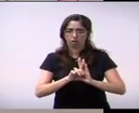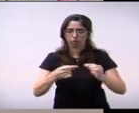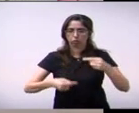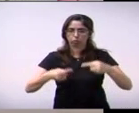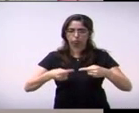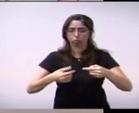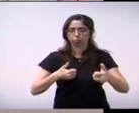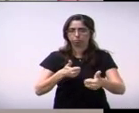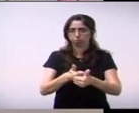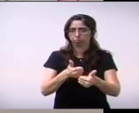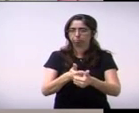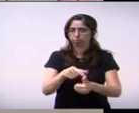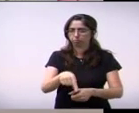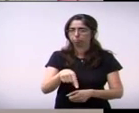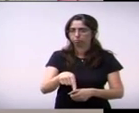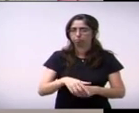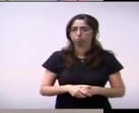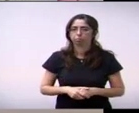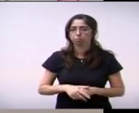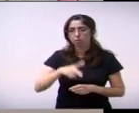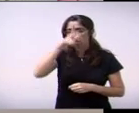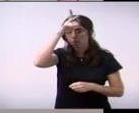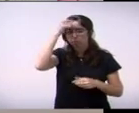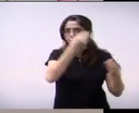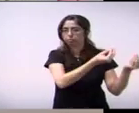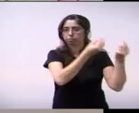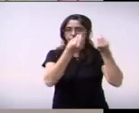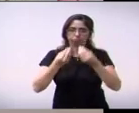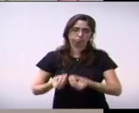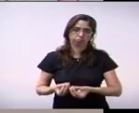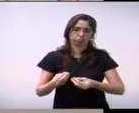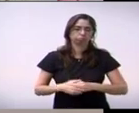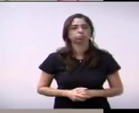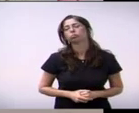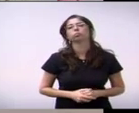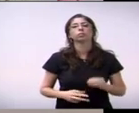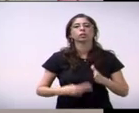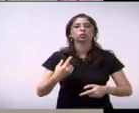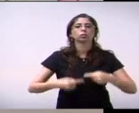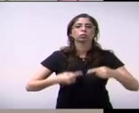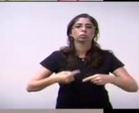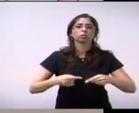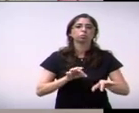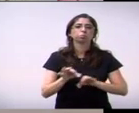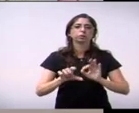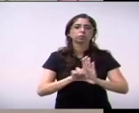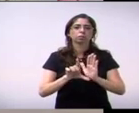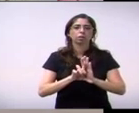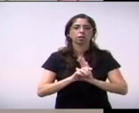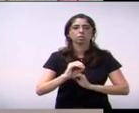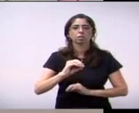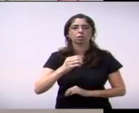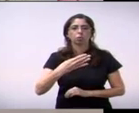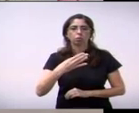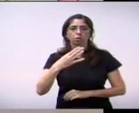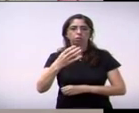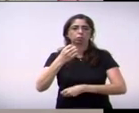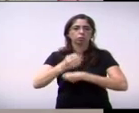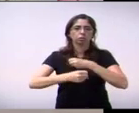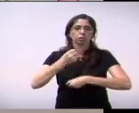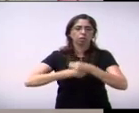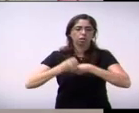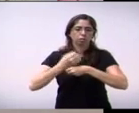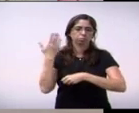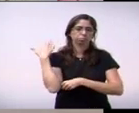do executivo segundo a discussão do projeto de lei complementar de 04.2015 que dispõe sobre o